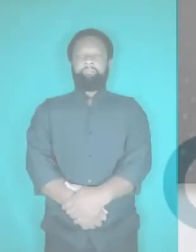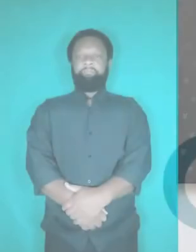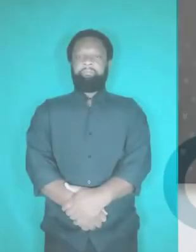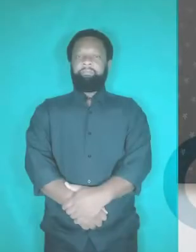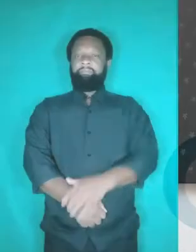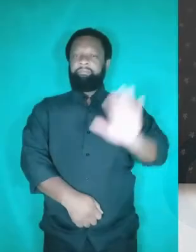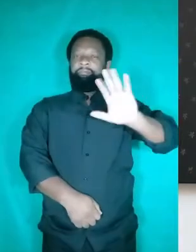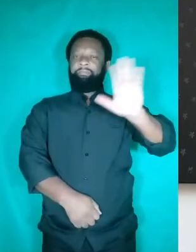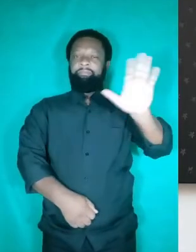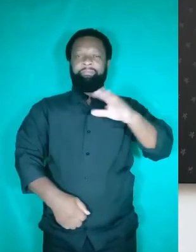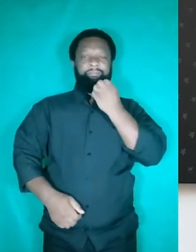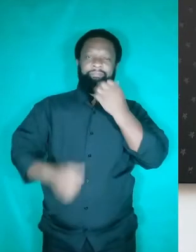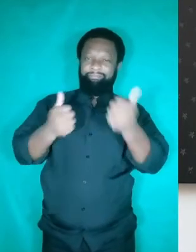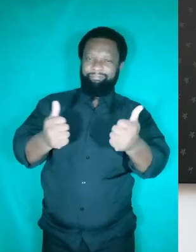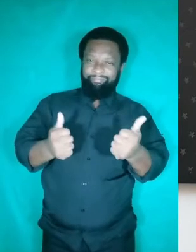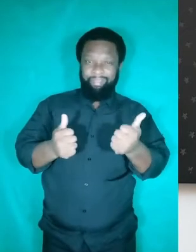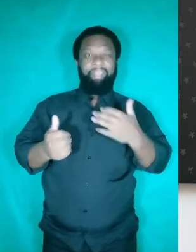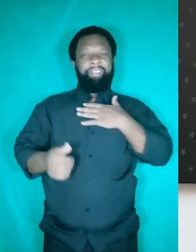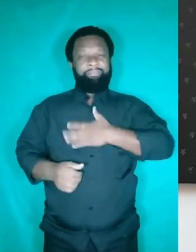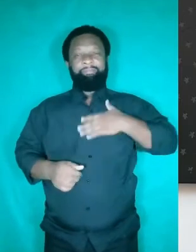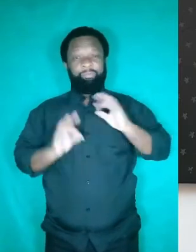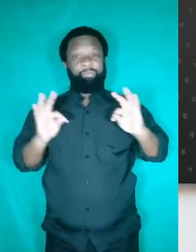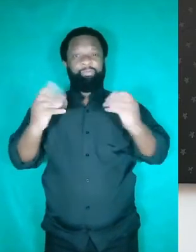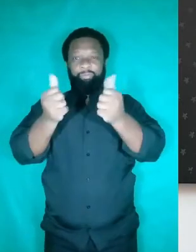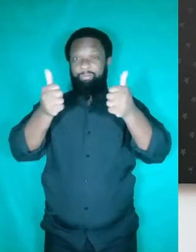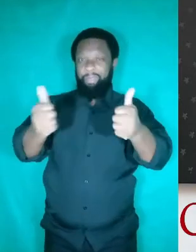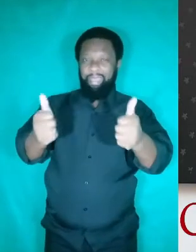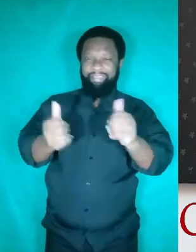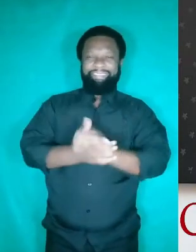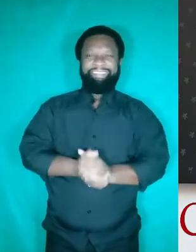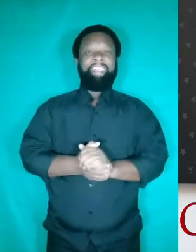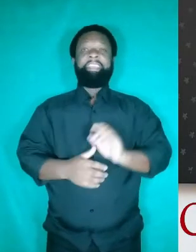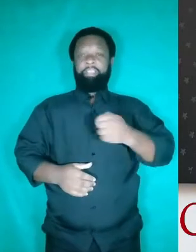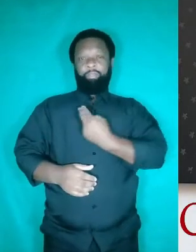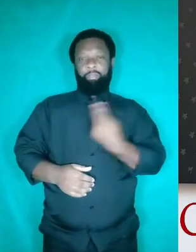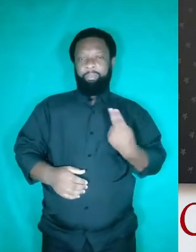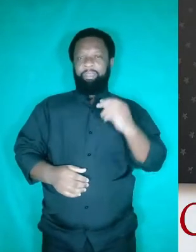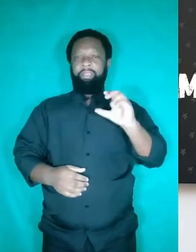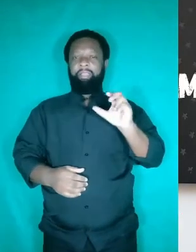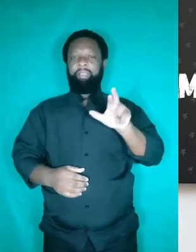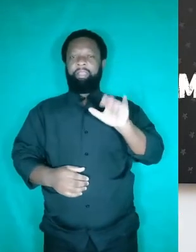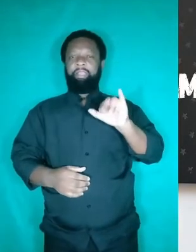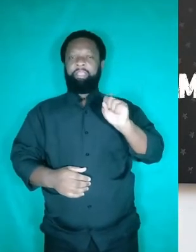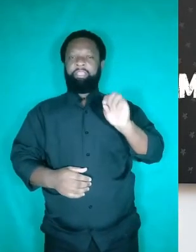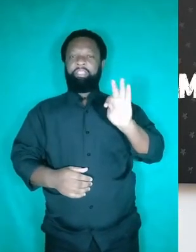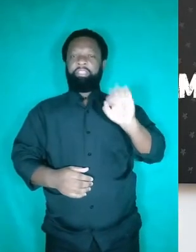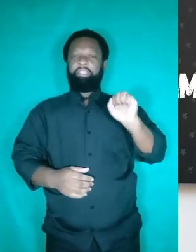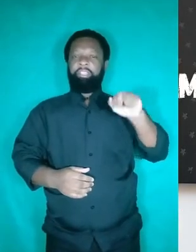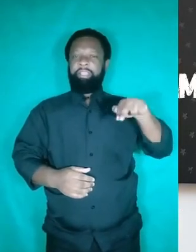Olá pessoal, espero que esteja tudo bem com vocês. Sou Cristiana, mediadora do Polo de